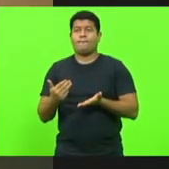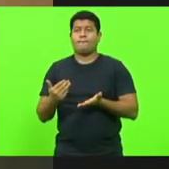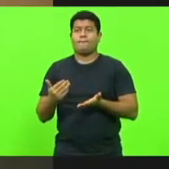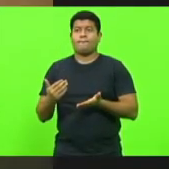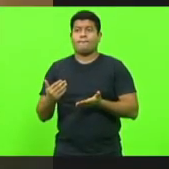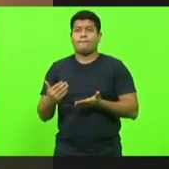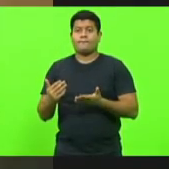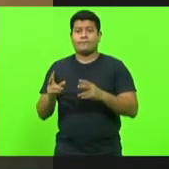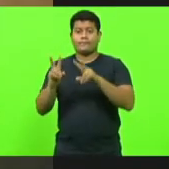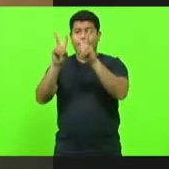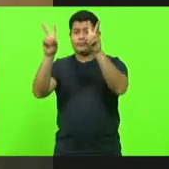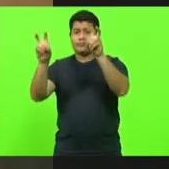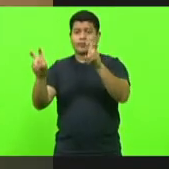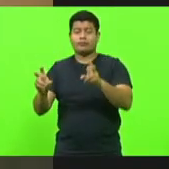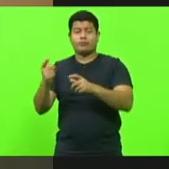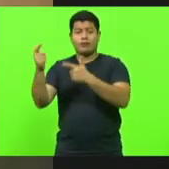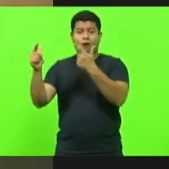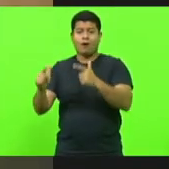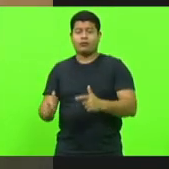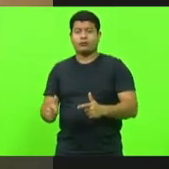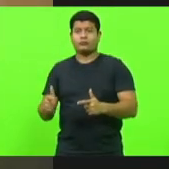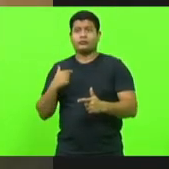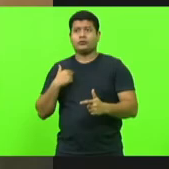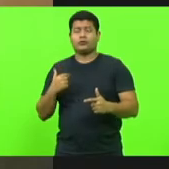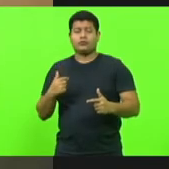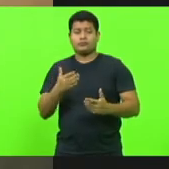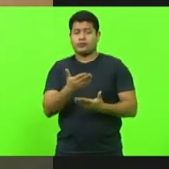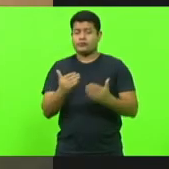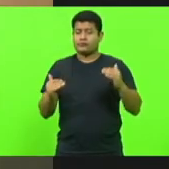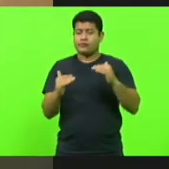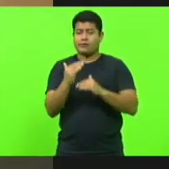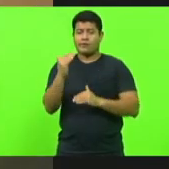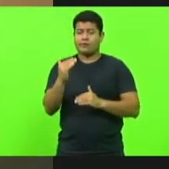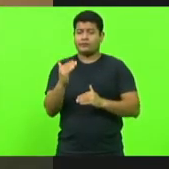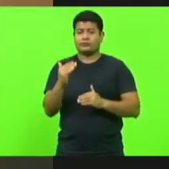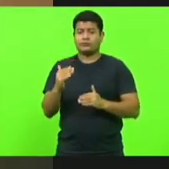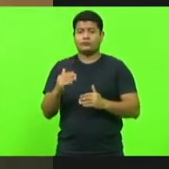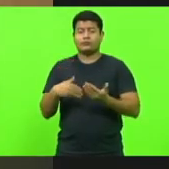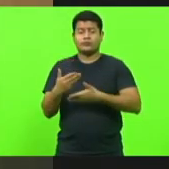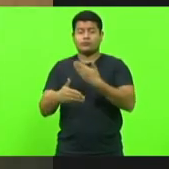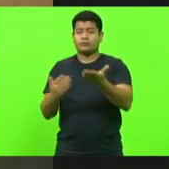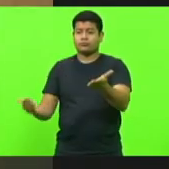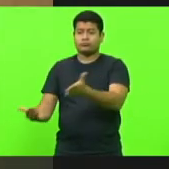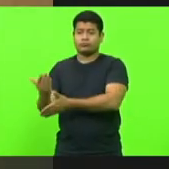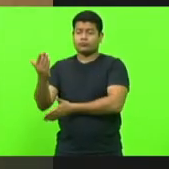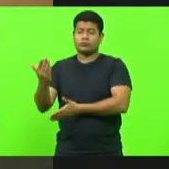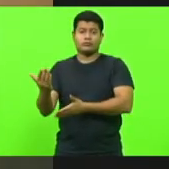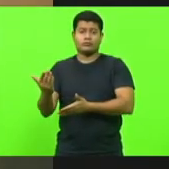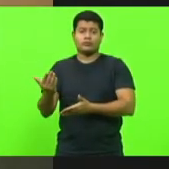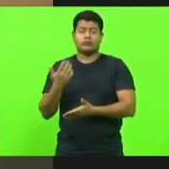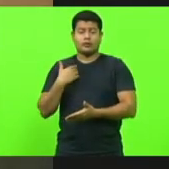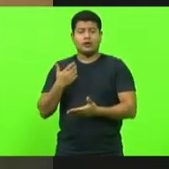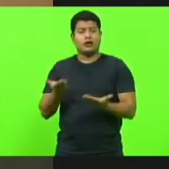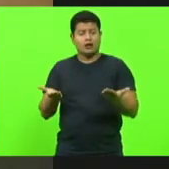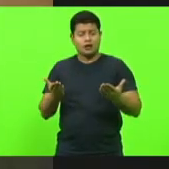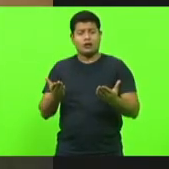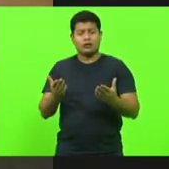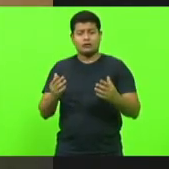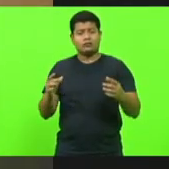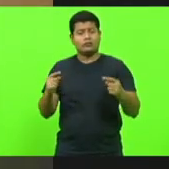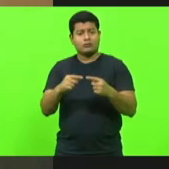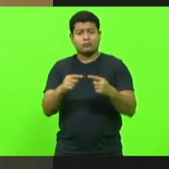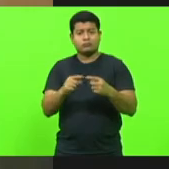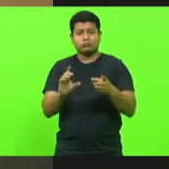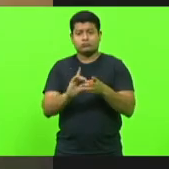outros assuntos que não era da concordância dele mas acabou passando e é assim que funciona isso é a democracia né eu não